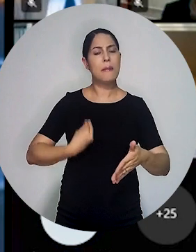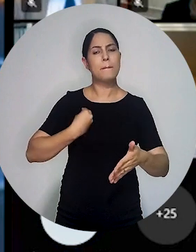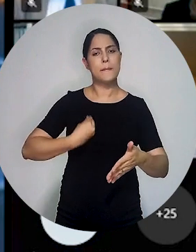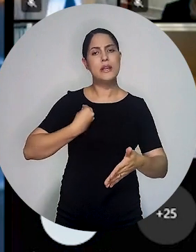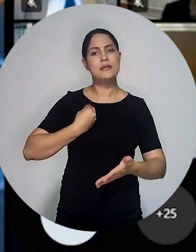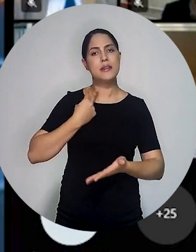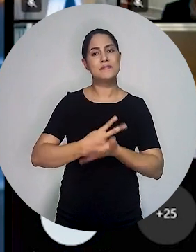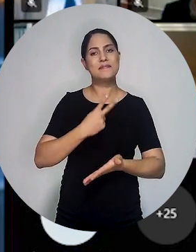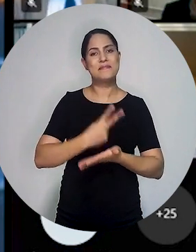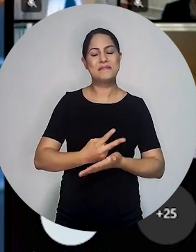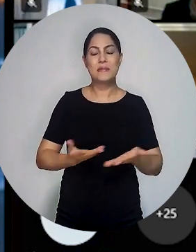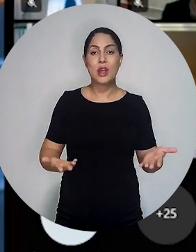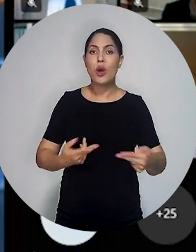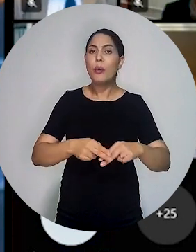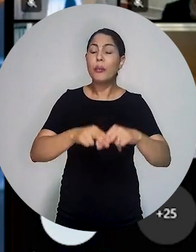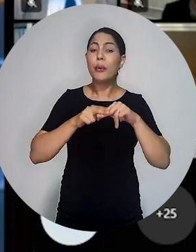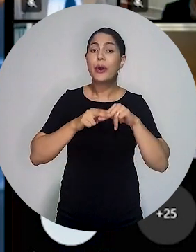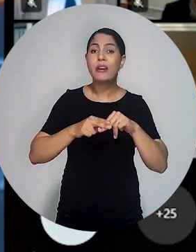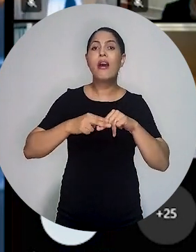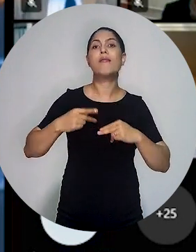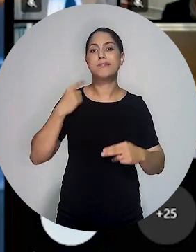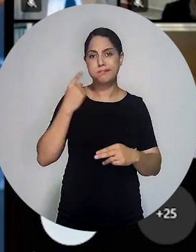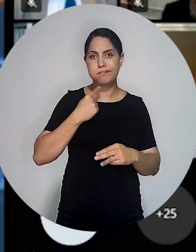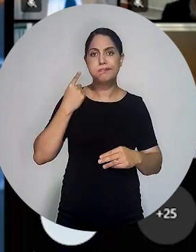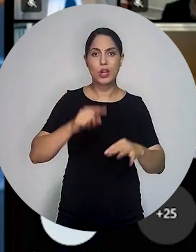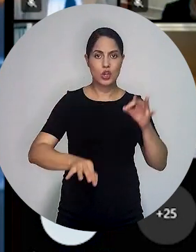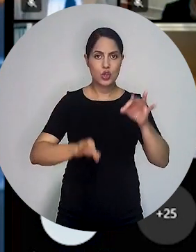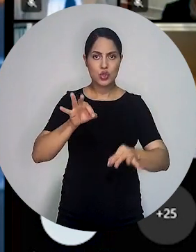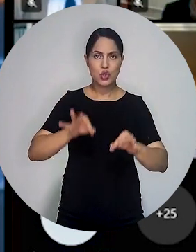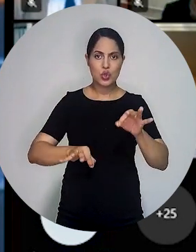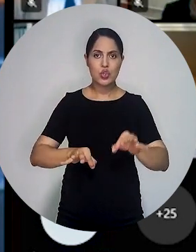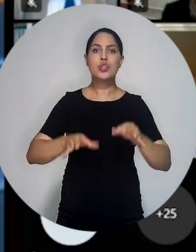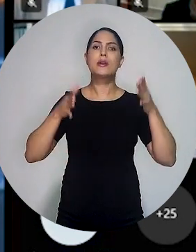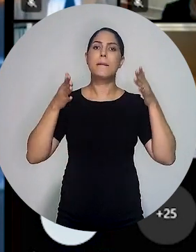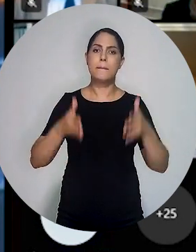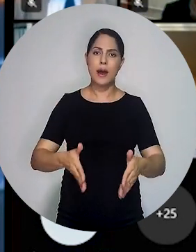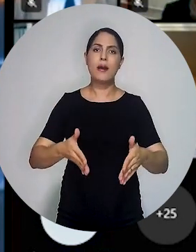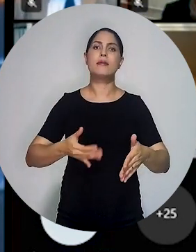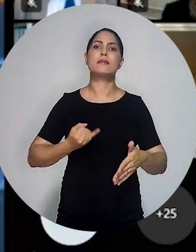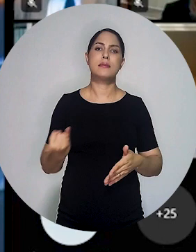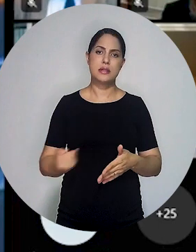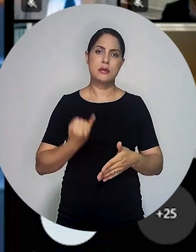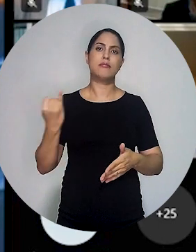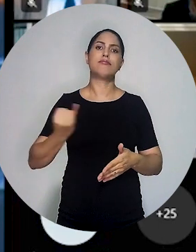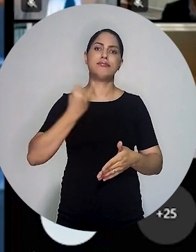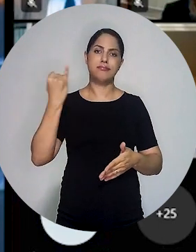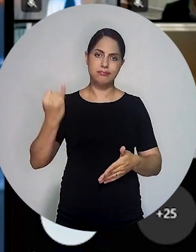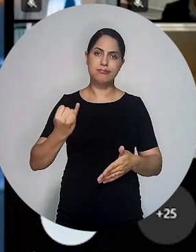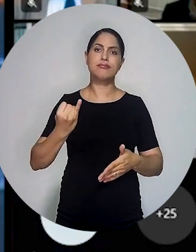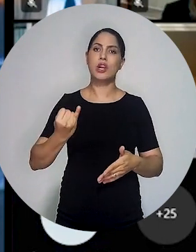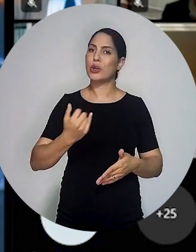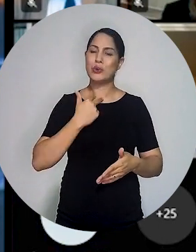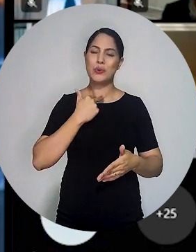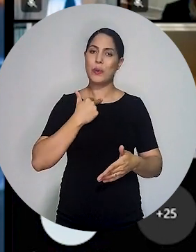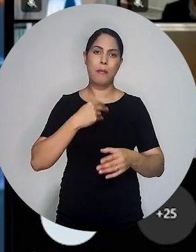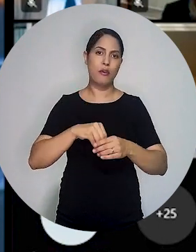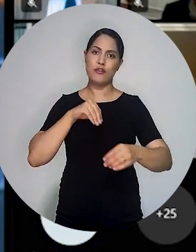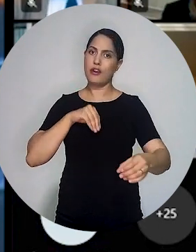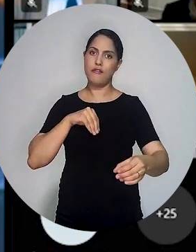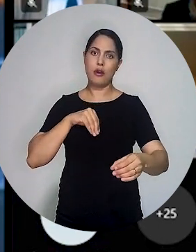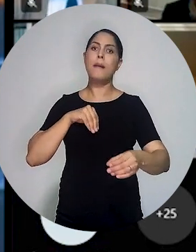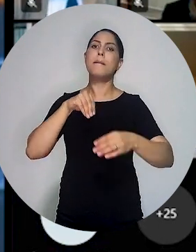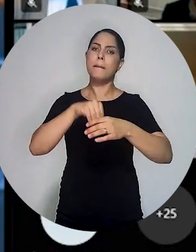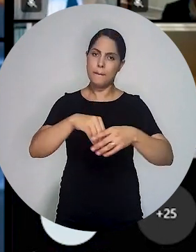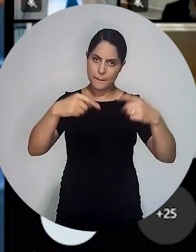em todos os processos dos tribunais brasileiros. E a advocacia está. E está porque é indispensável a administração da justiça.